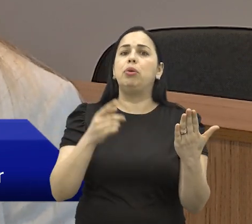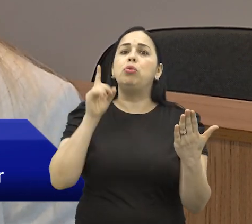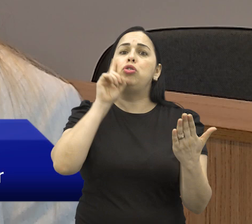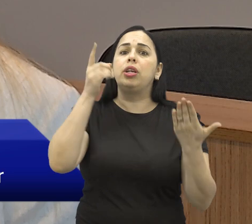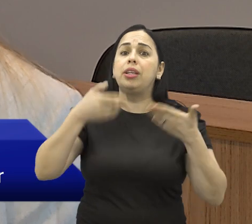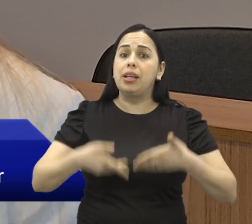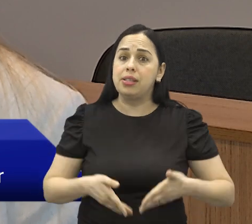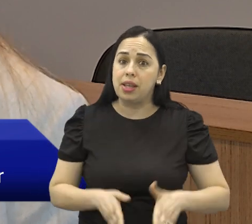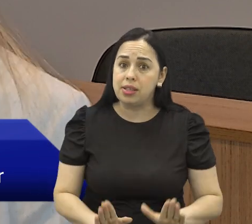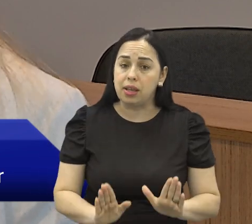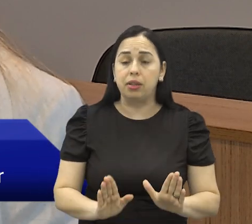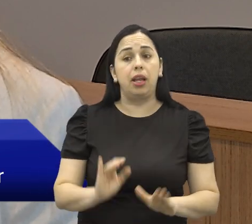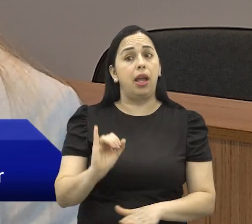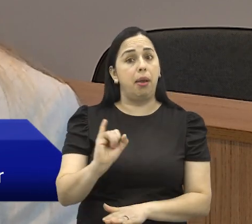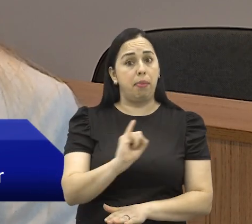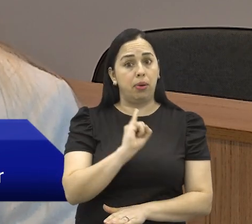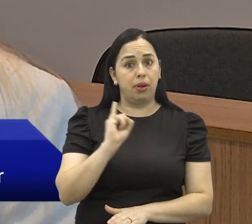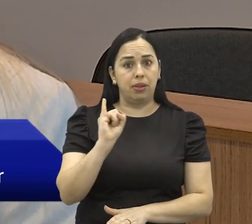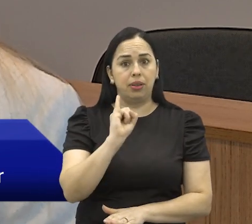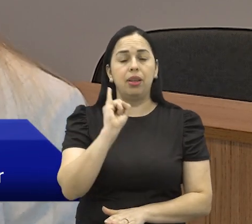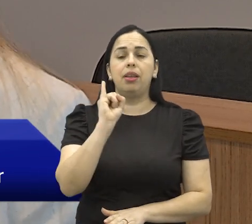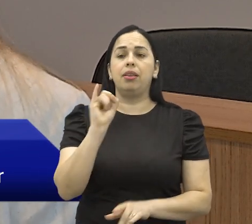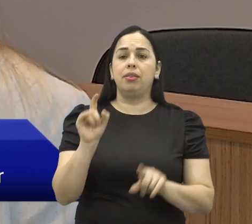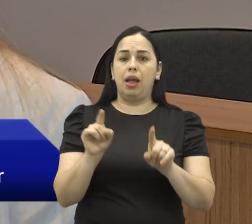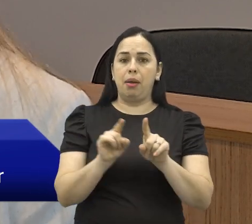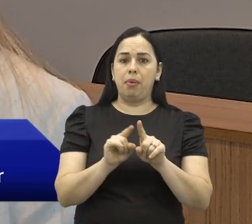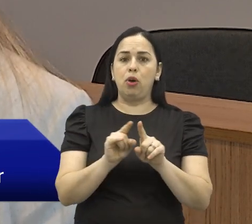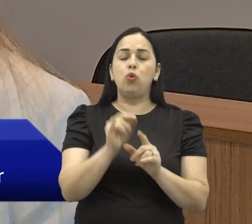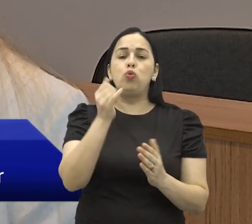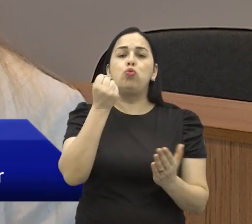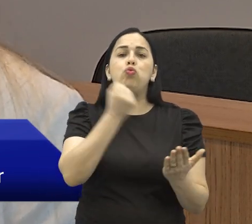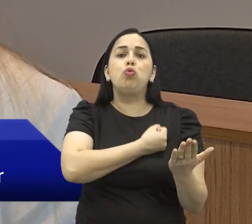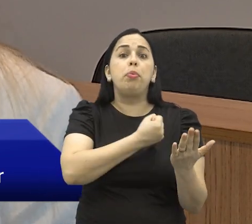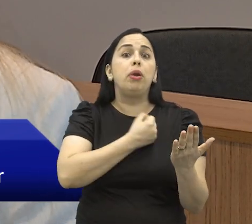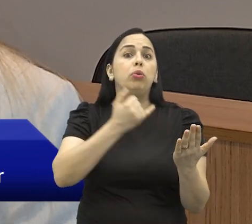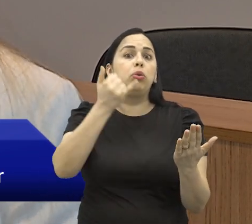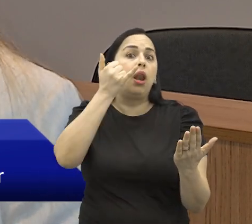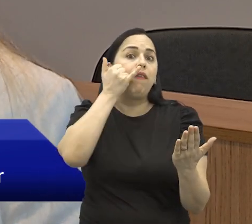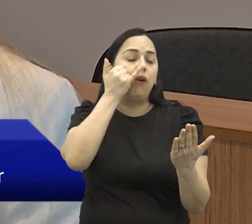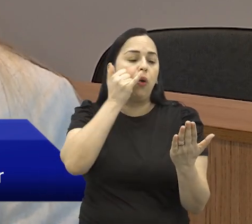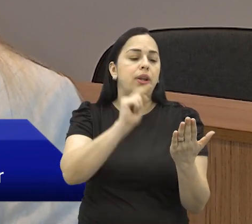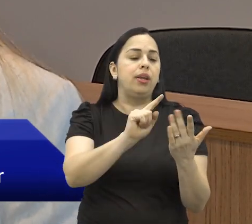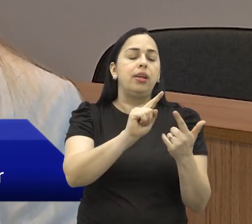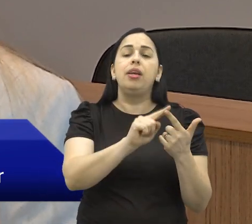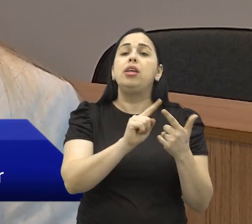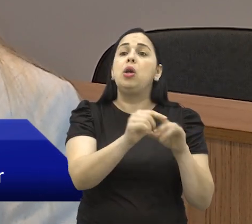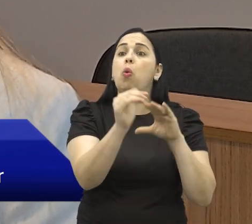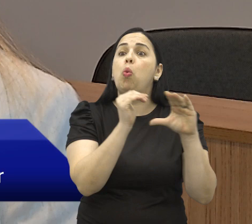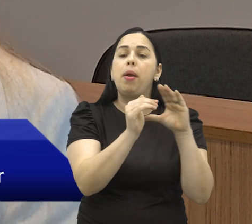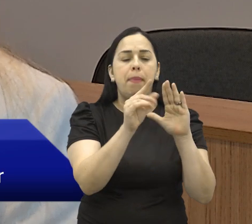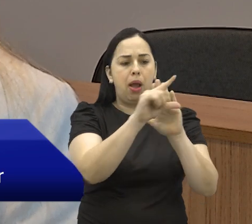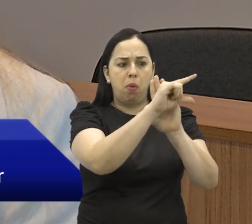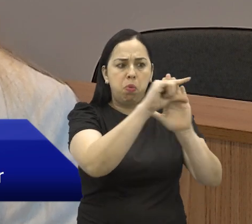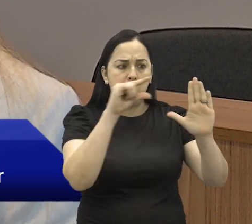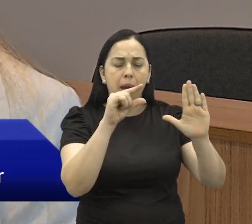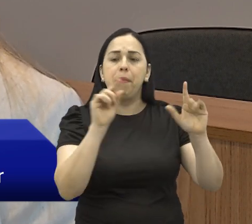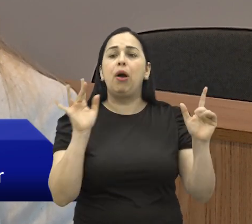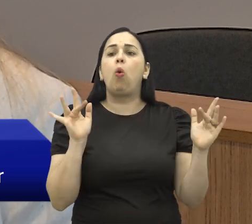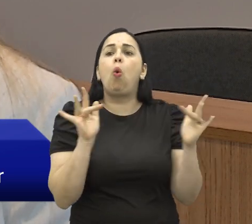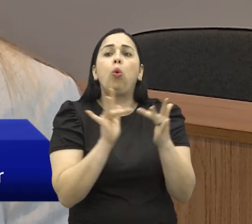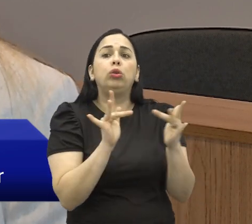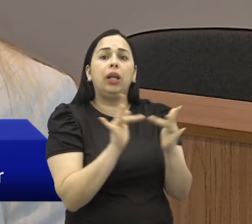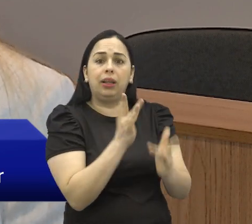de nascimento e também algo muito importante é verificar o número de telefone, o e-mail para que a gente entre em contato com o